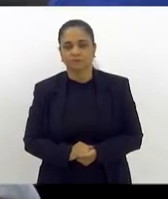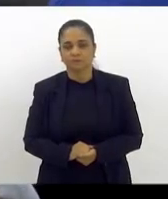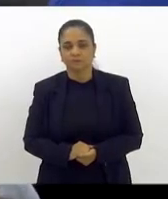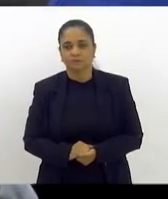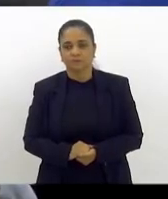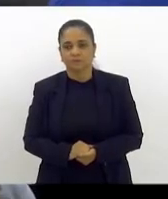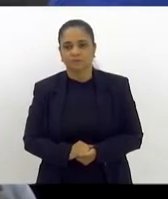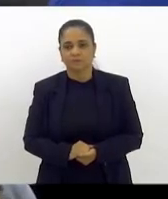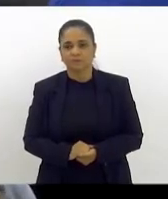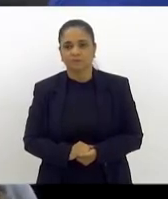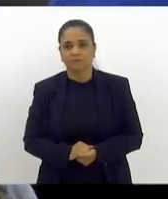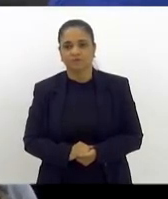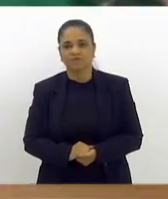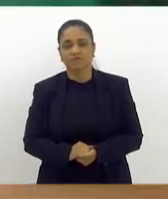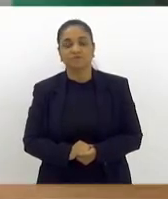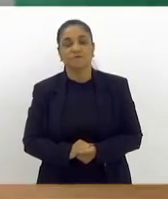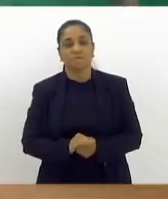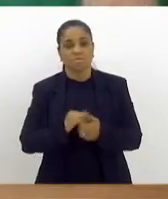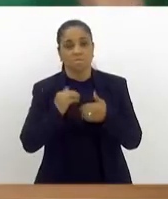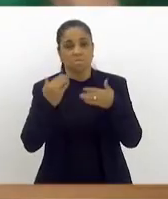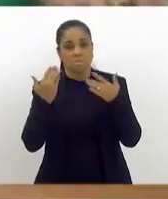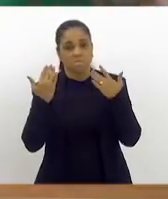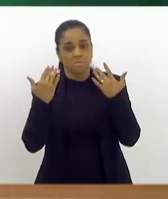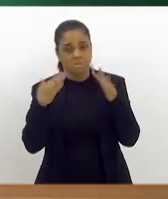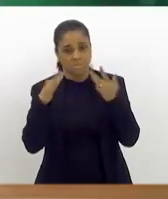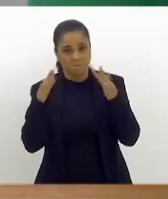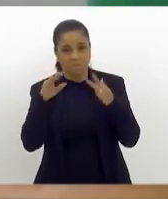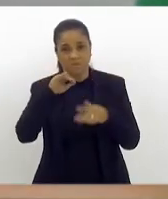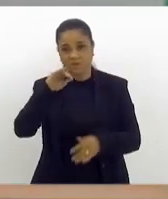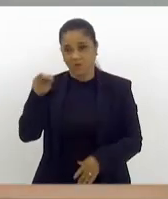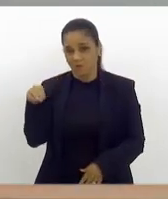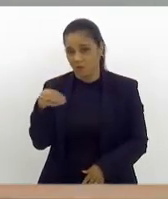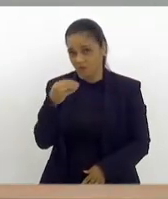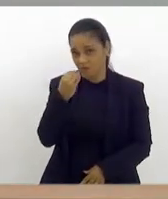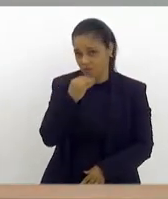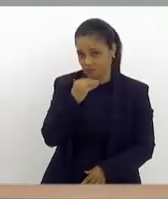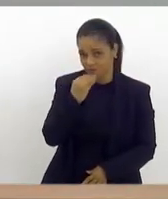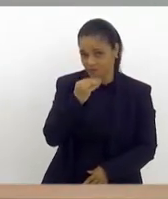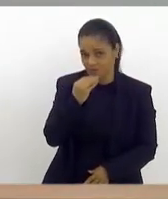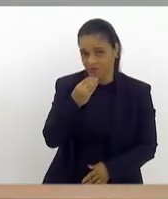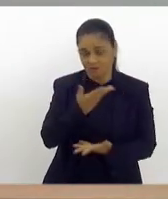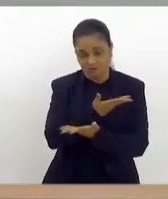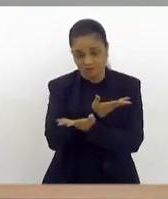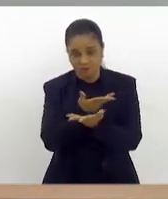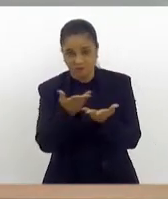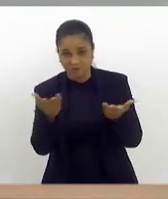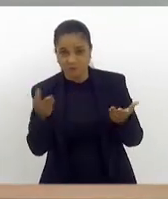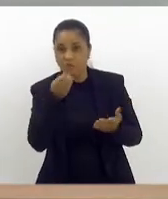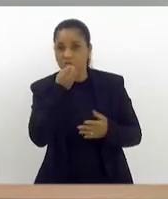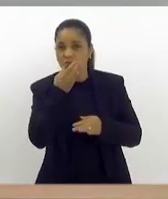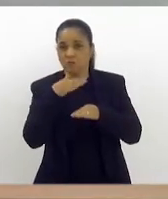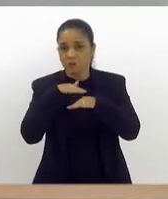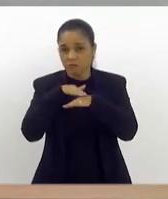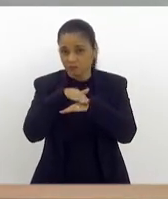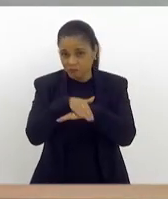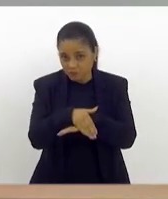A nossa saudação nesta oportunidade, a todos que aqui estão, boa noite a todos,